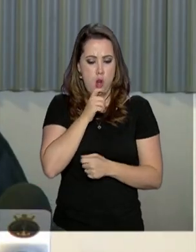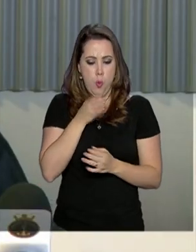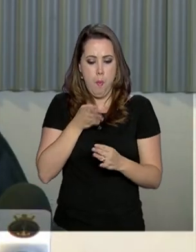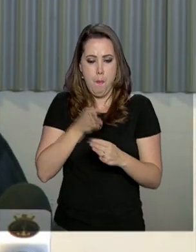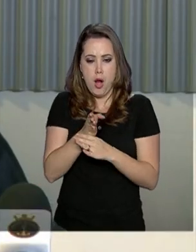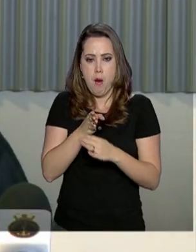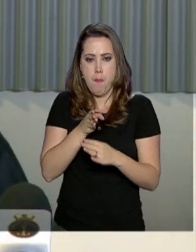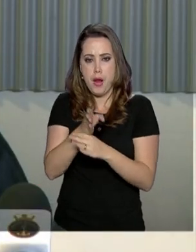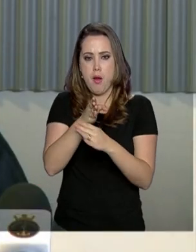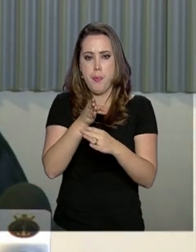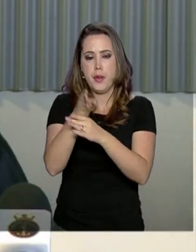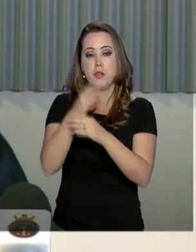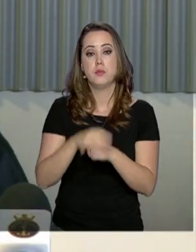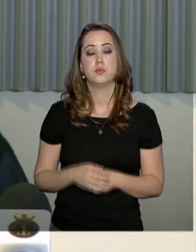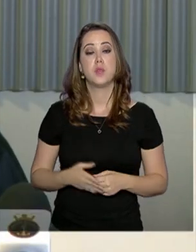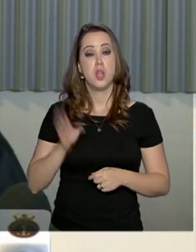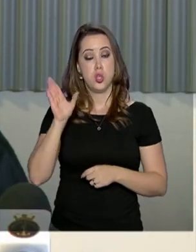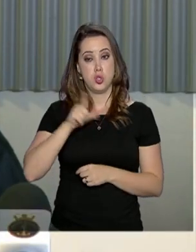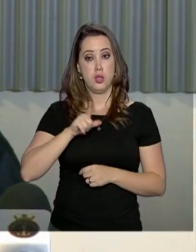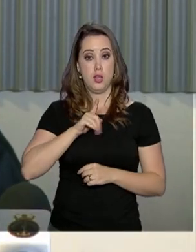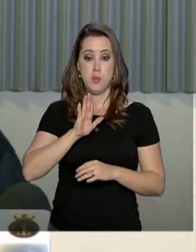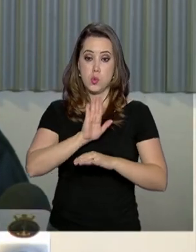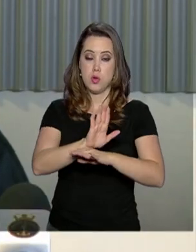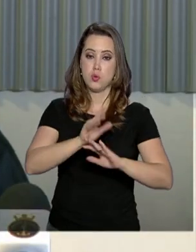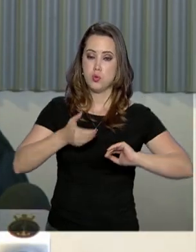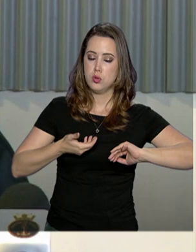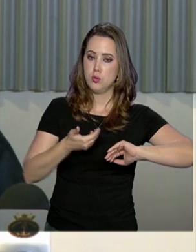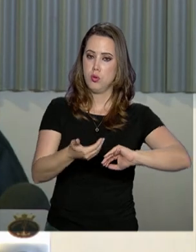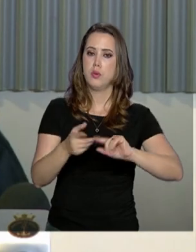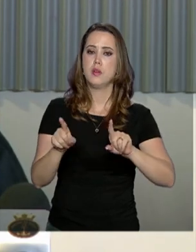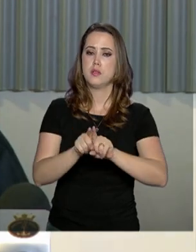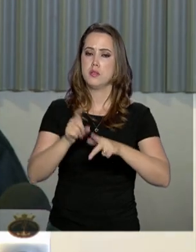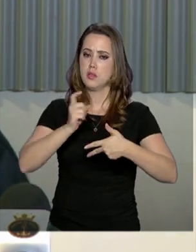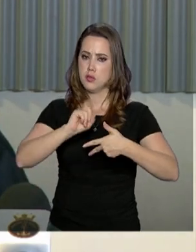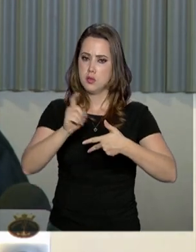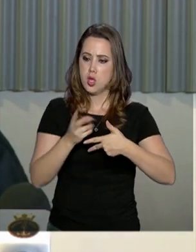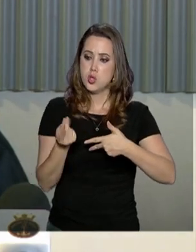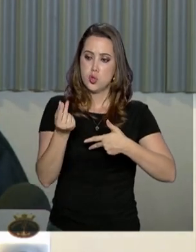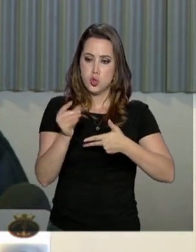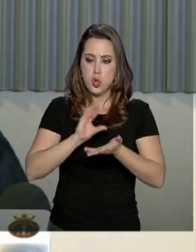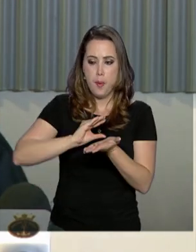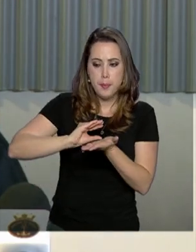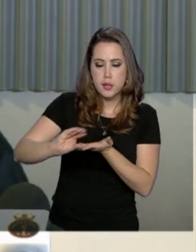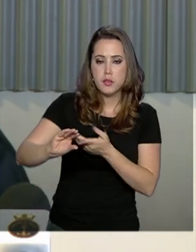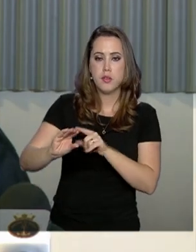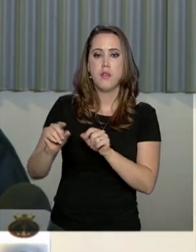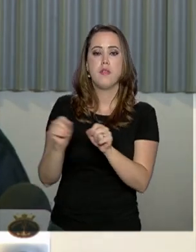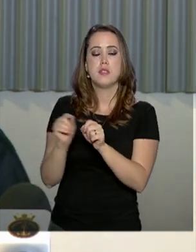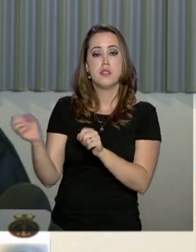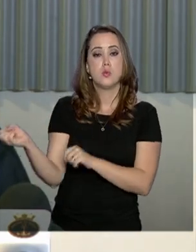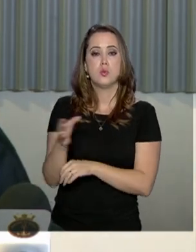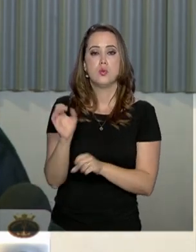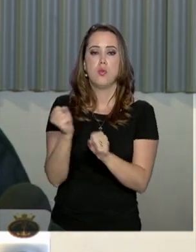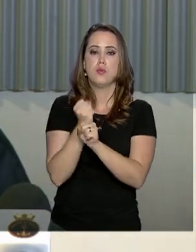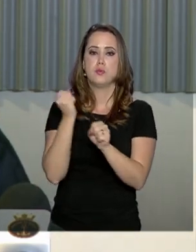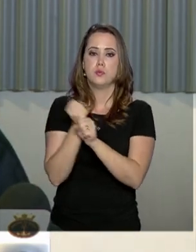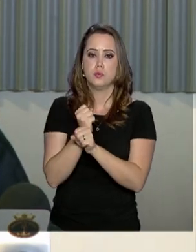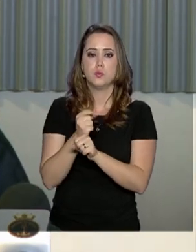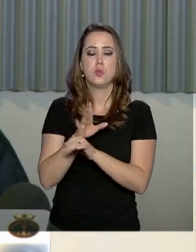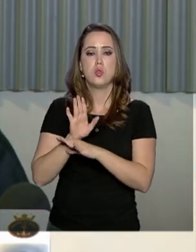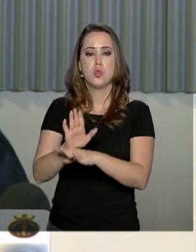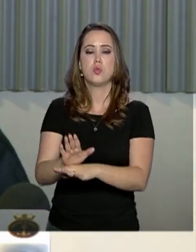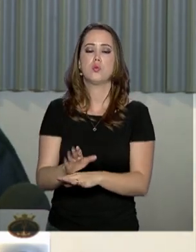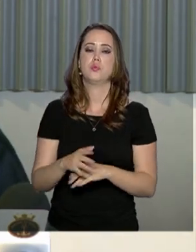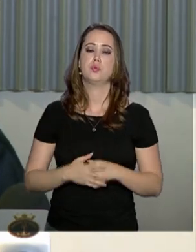conseguimos, com o apoio do Congresso e com o apoio do Executivo, recursos para fazer um novo navio de apoio ao